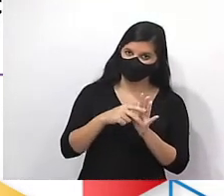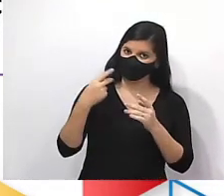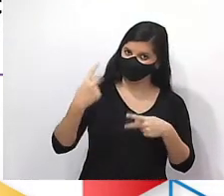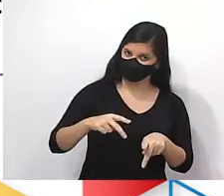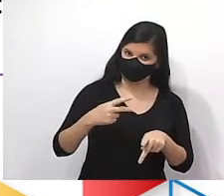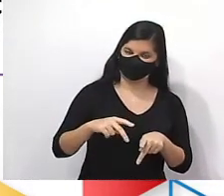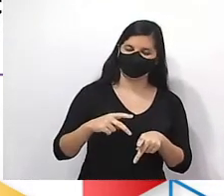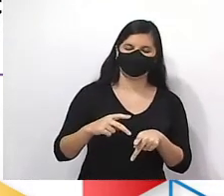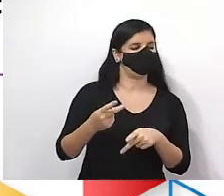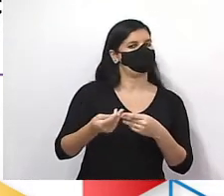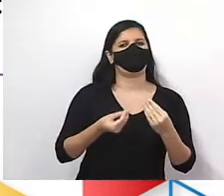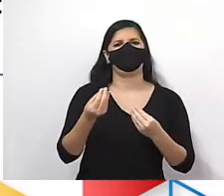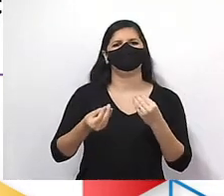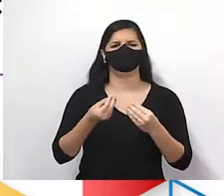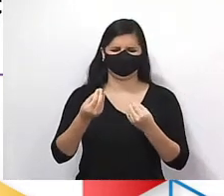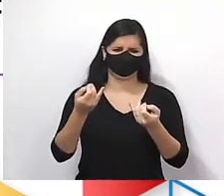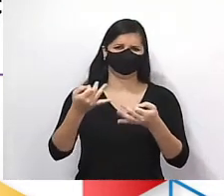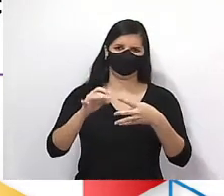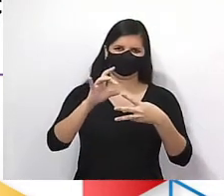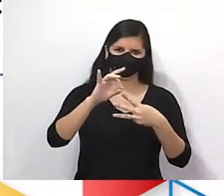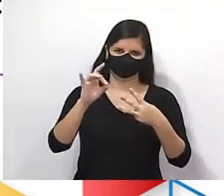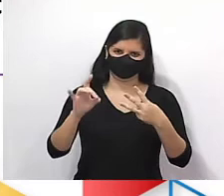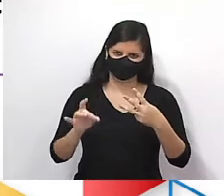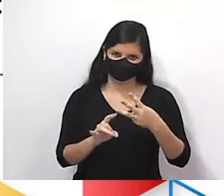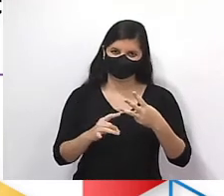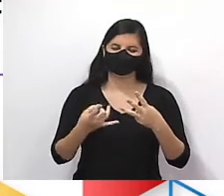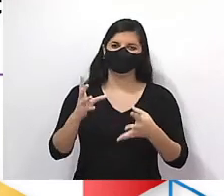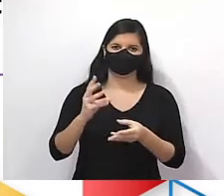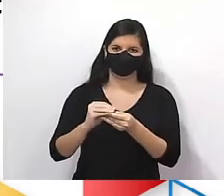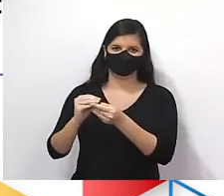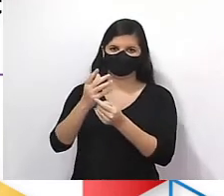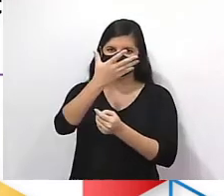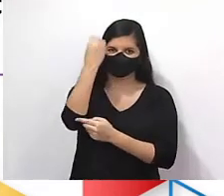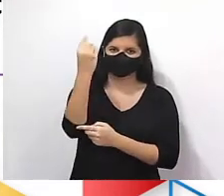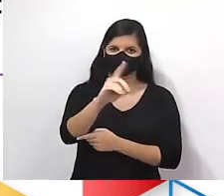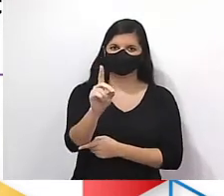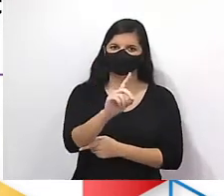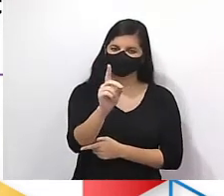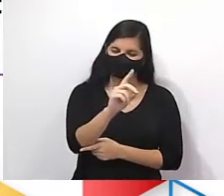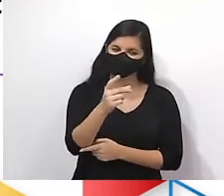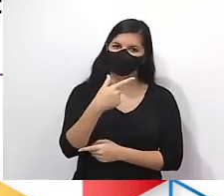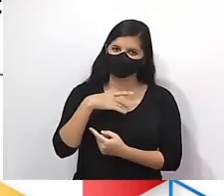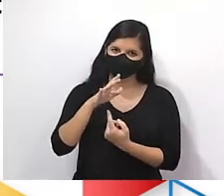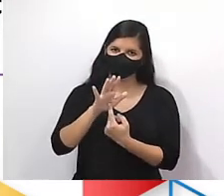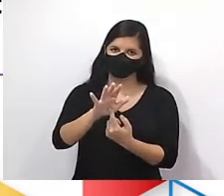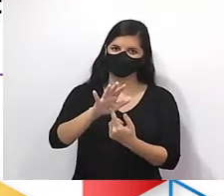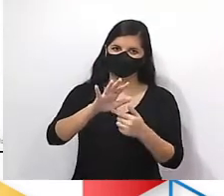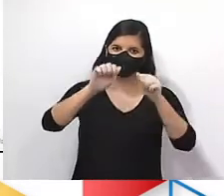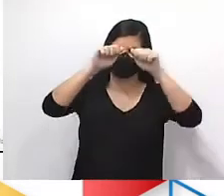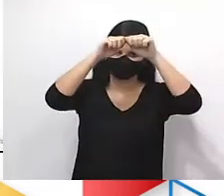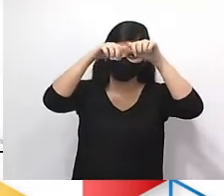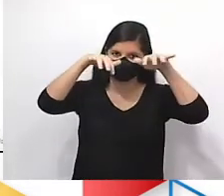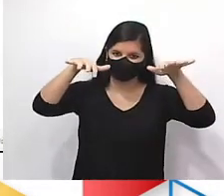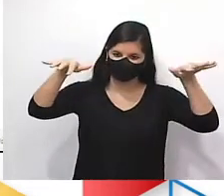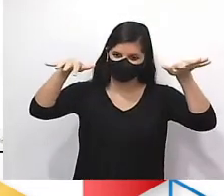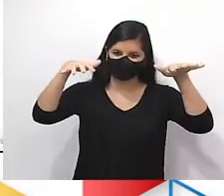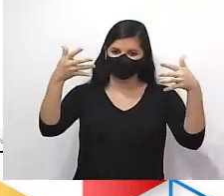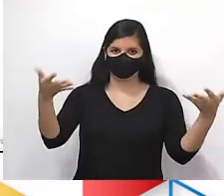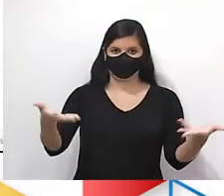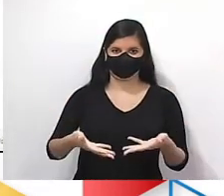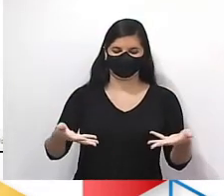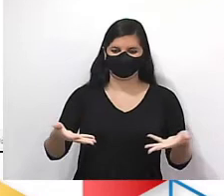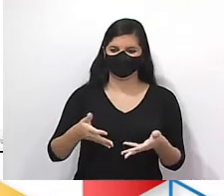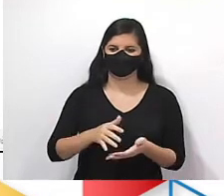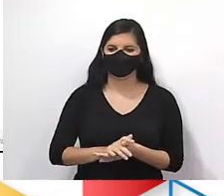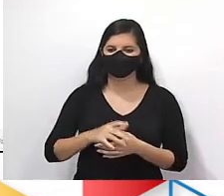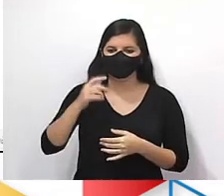termos, se liga, tá? Eu vou fazer um resumão pra você não esquecer, vou te mostrar um mapa mental agora, segue comigo, ó, em